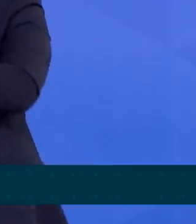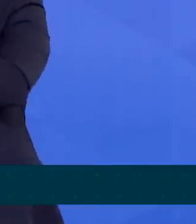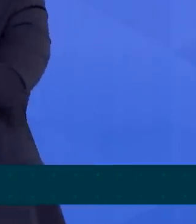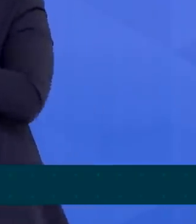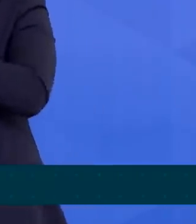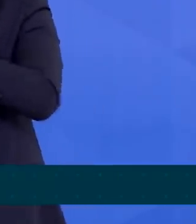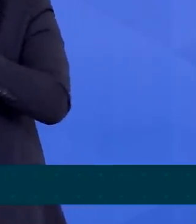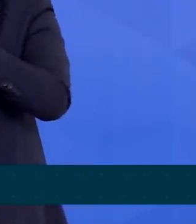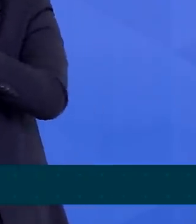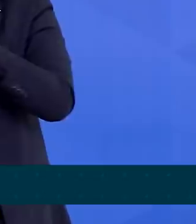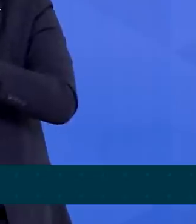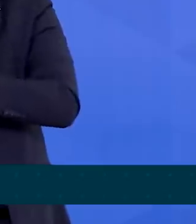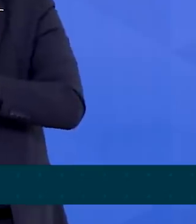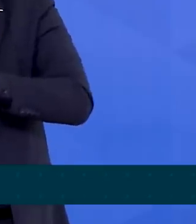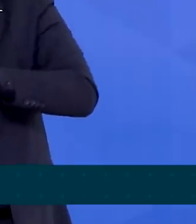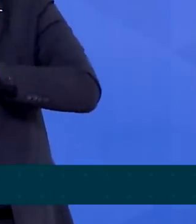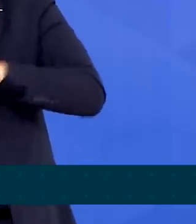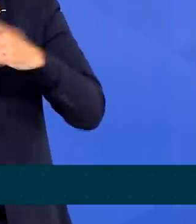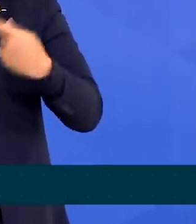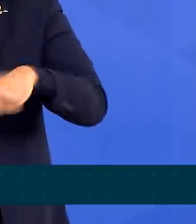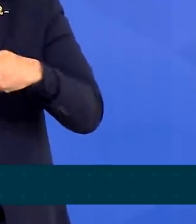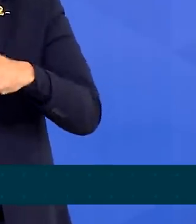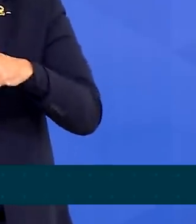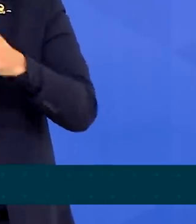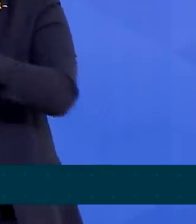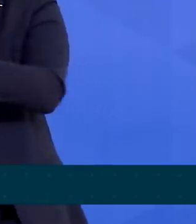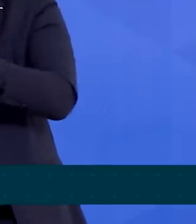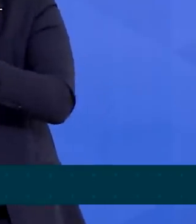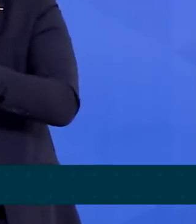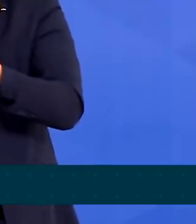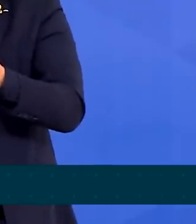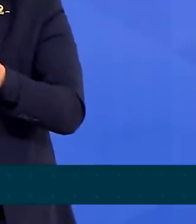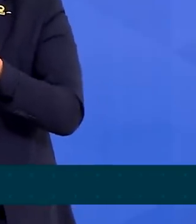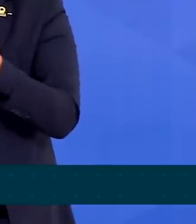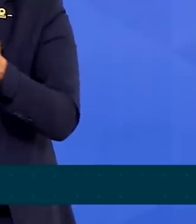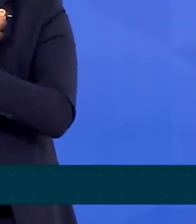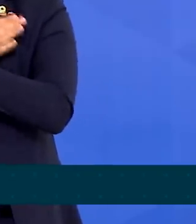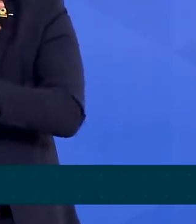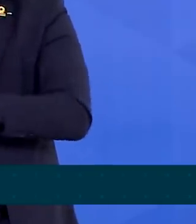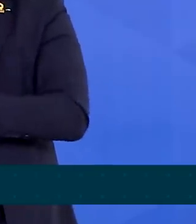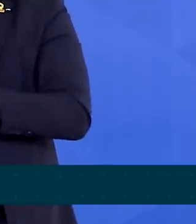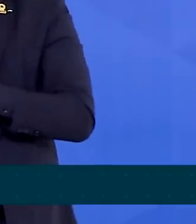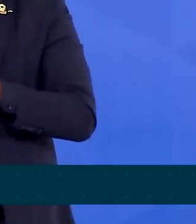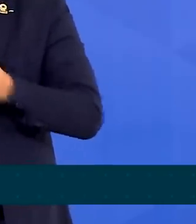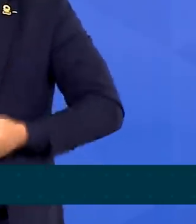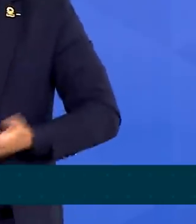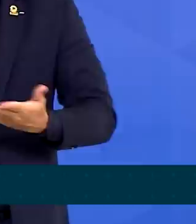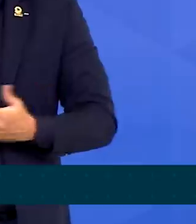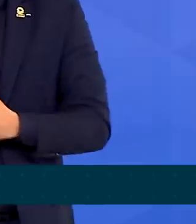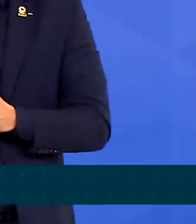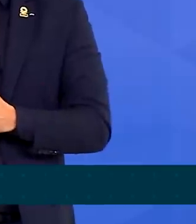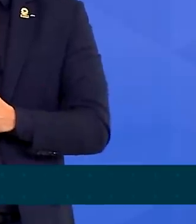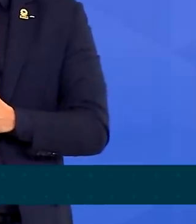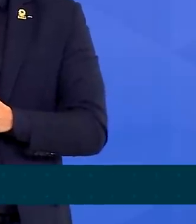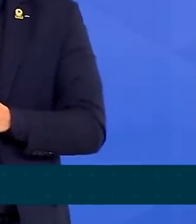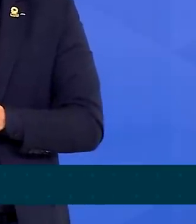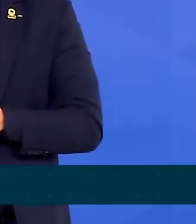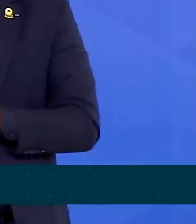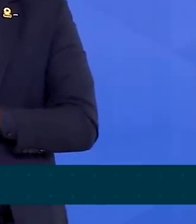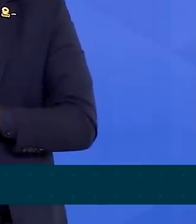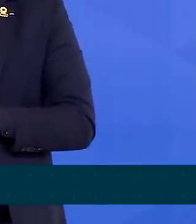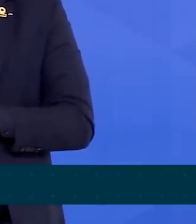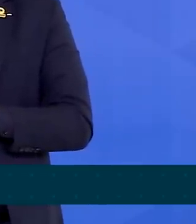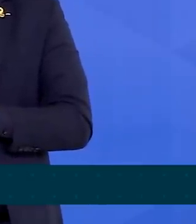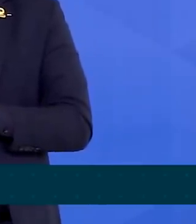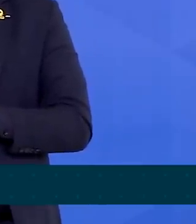os vulneráveis. Gastamos 10% do PIB para proteger os vulneráveis. Nós